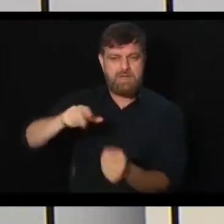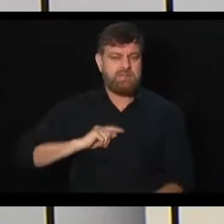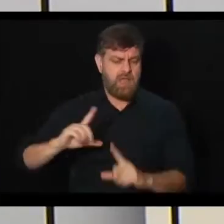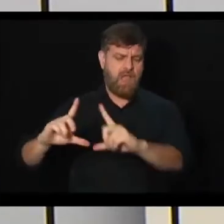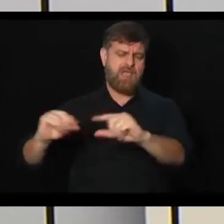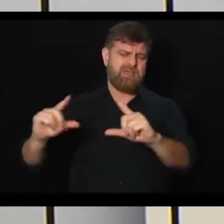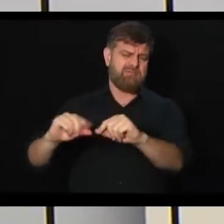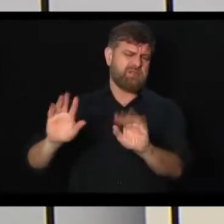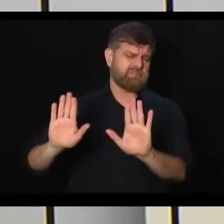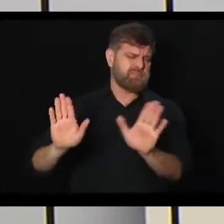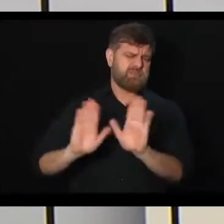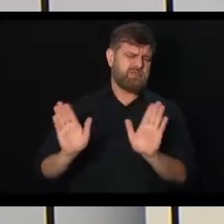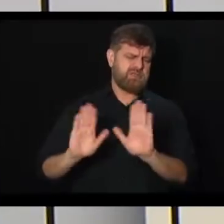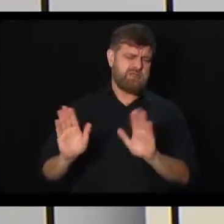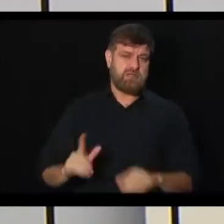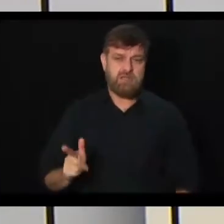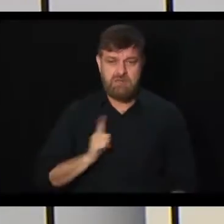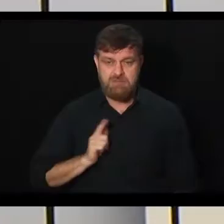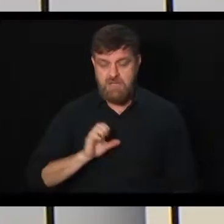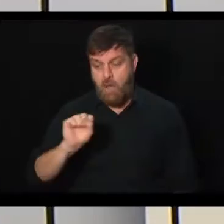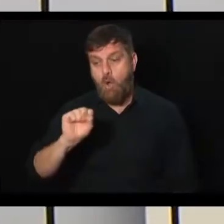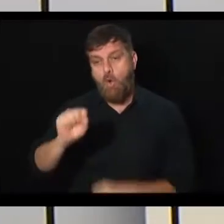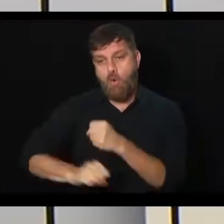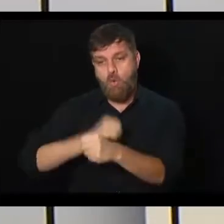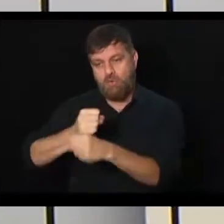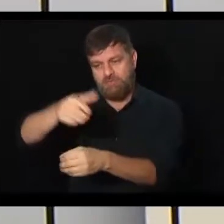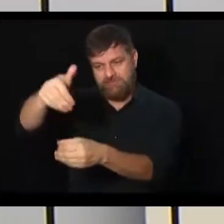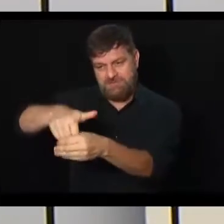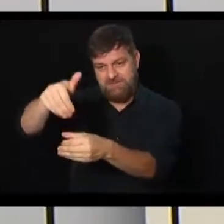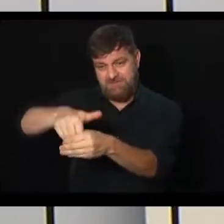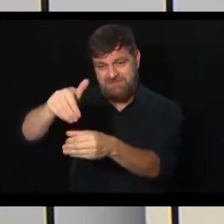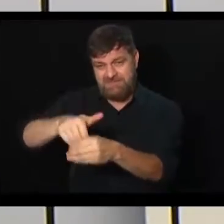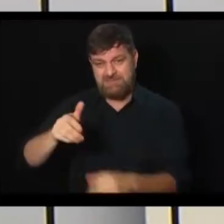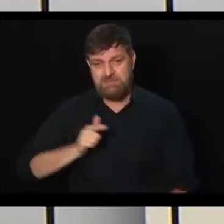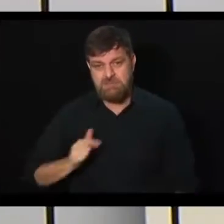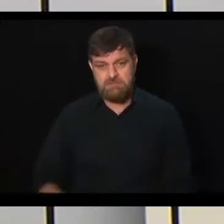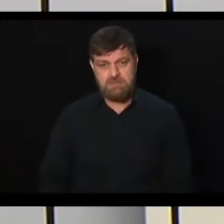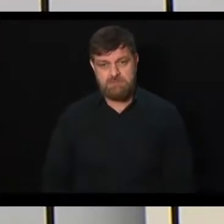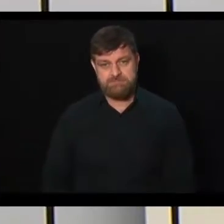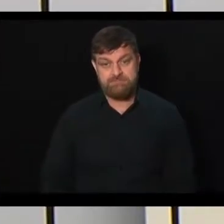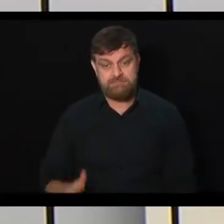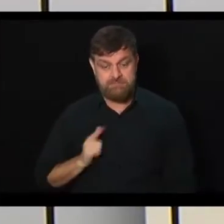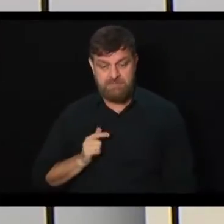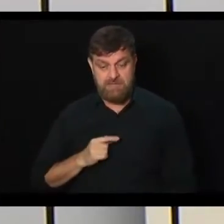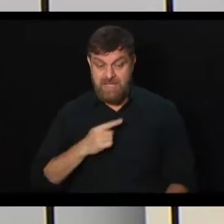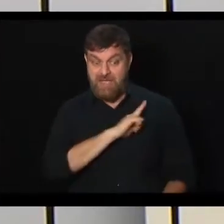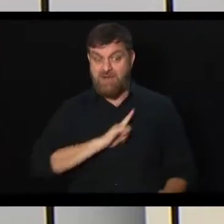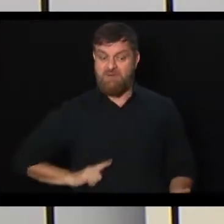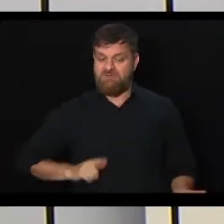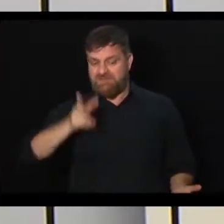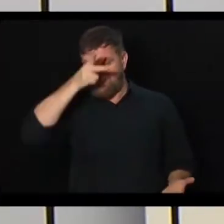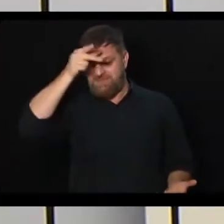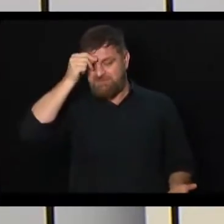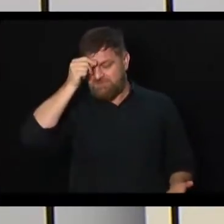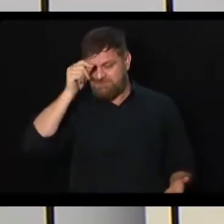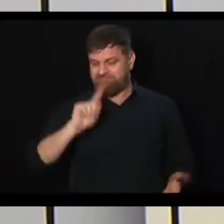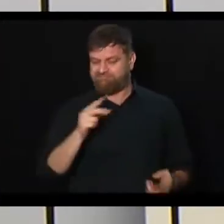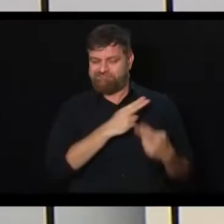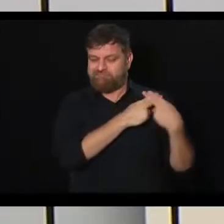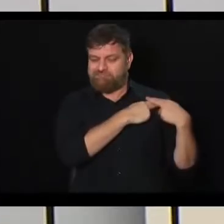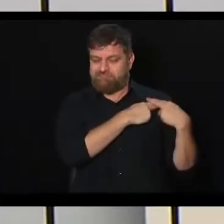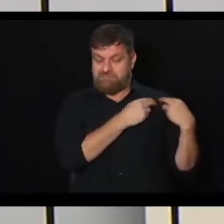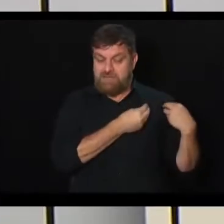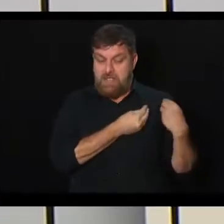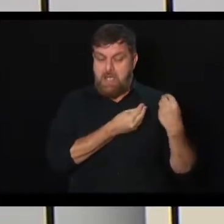casa que tem eleito de 8 em 8 anos, enfim, que é mais blindado do ponto de vista da população, querem colocar para o